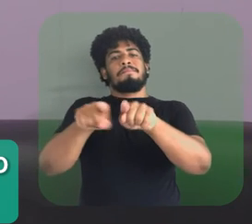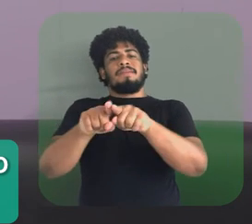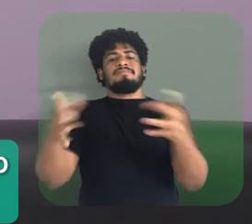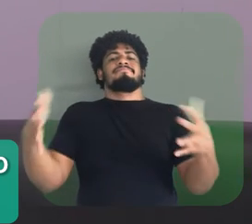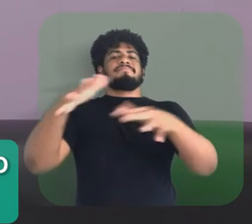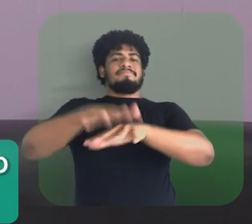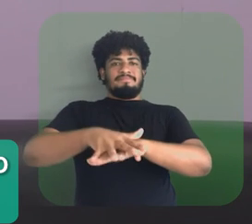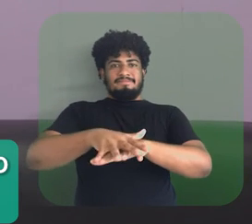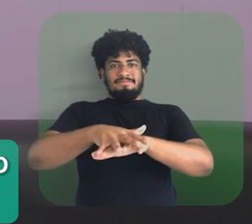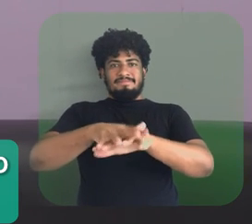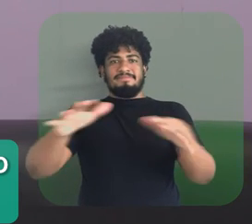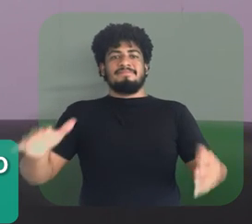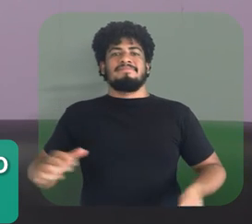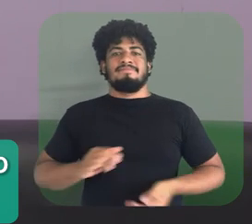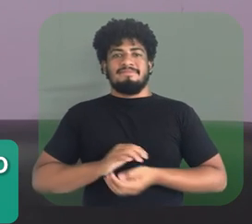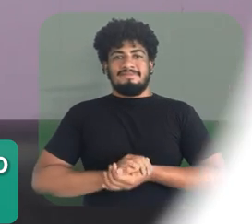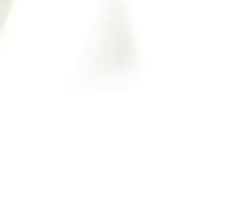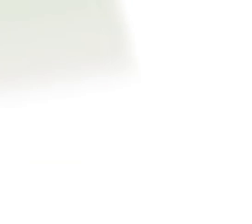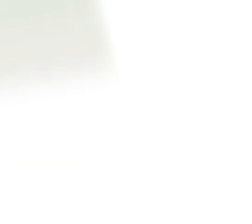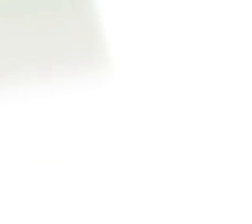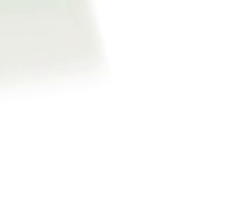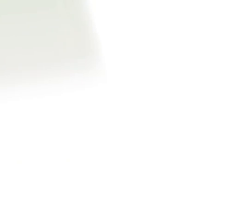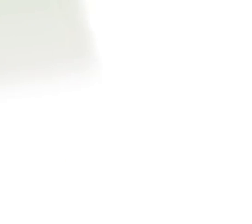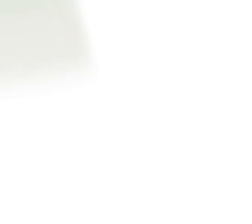educação integral e inclusiva.